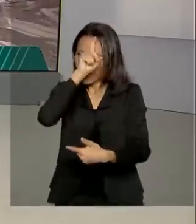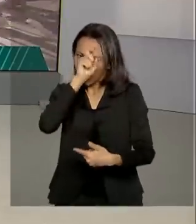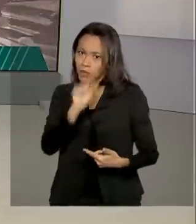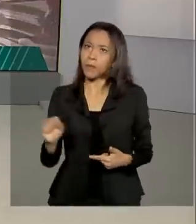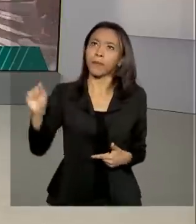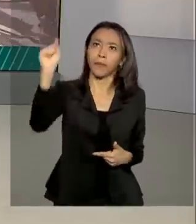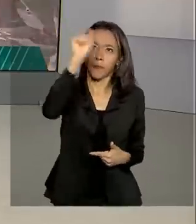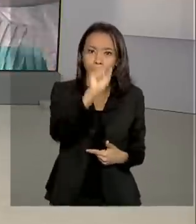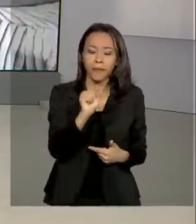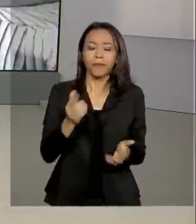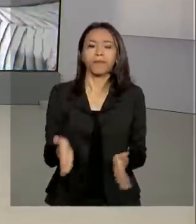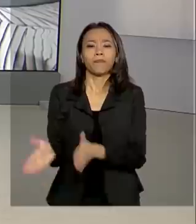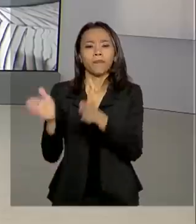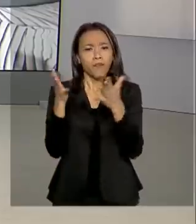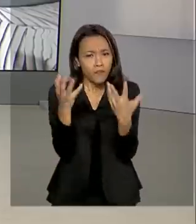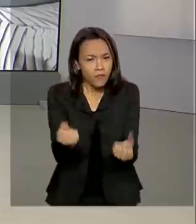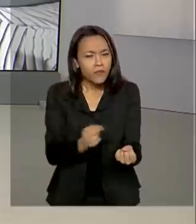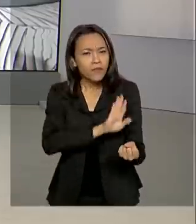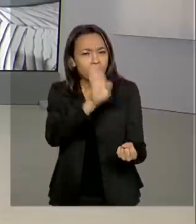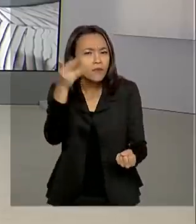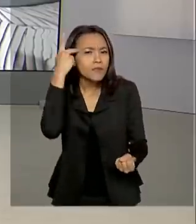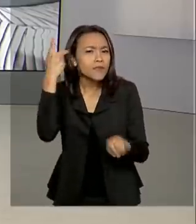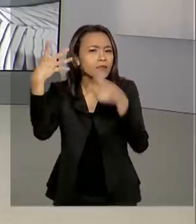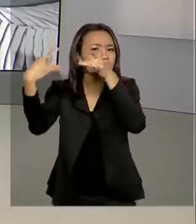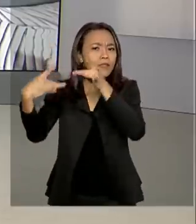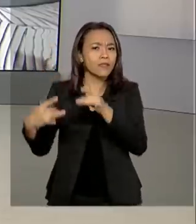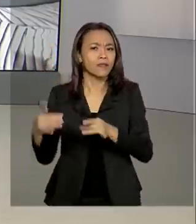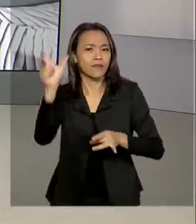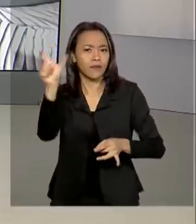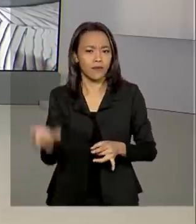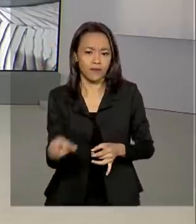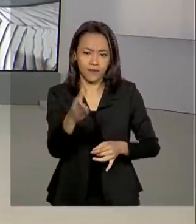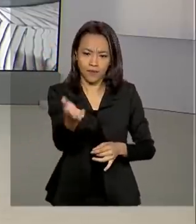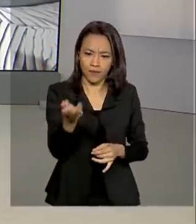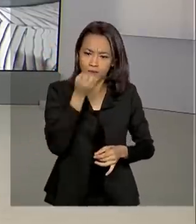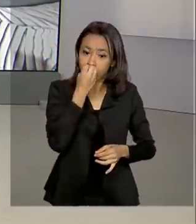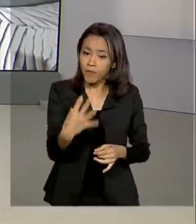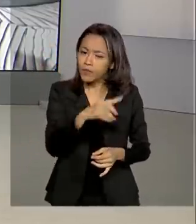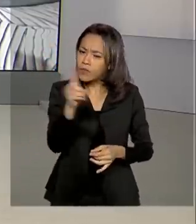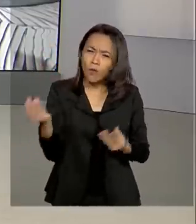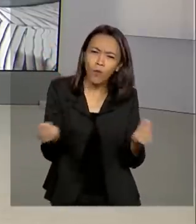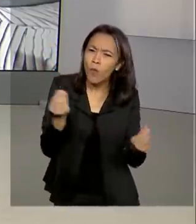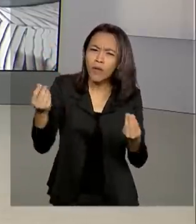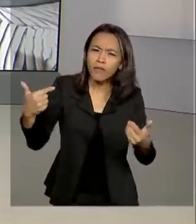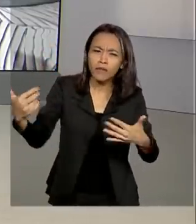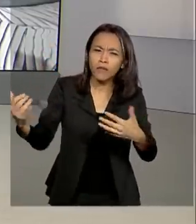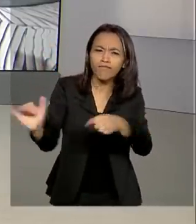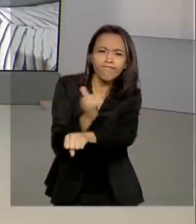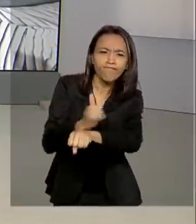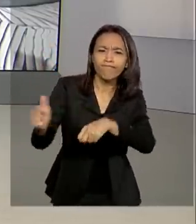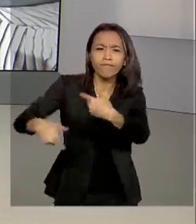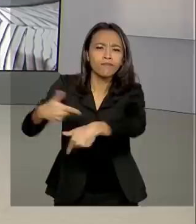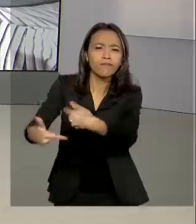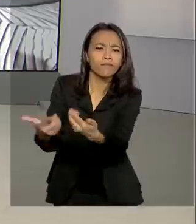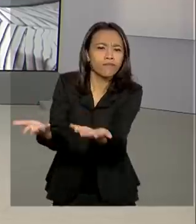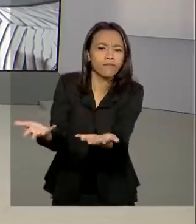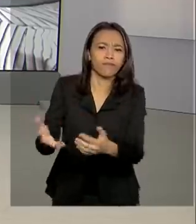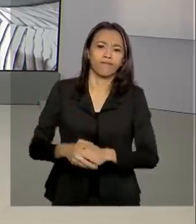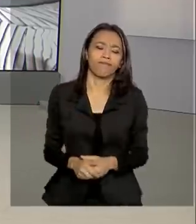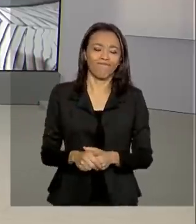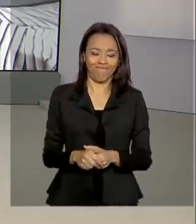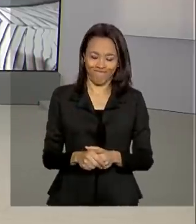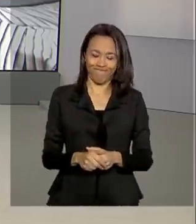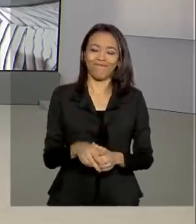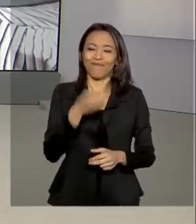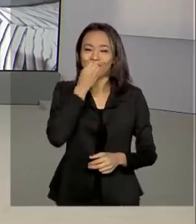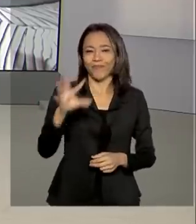a São Paulo. A repórter Priscila Kerst tem os detalhes para a gente. Priscila, bom dia. Como é que esse serviço vai funcionar? Bom dia,